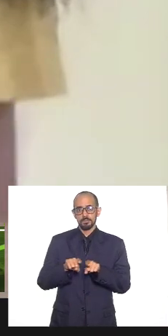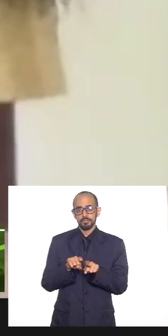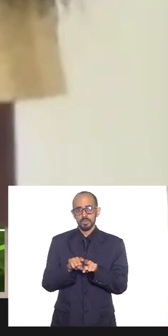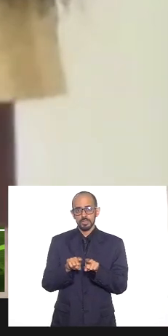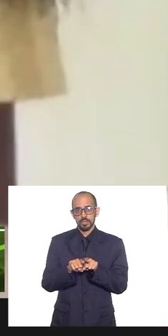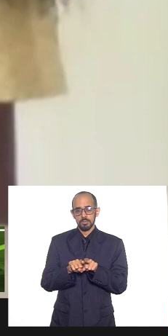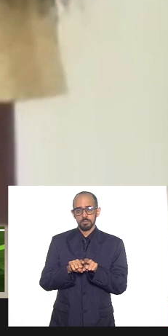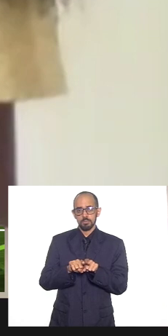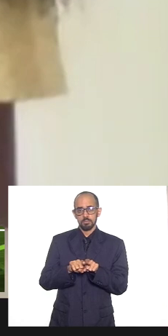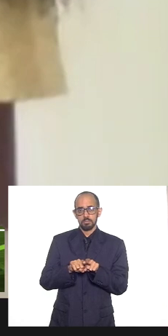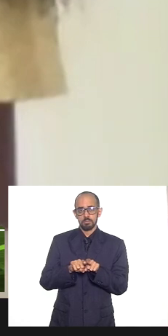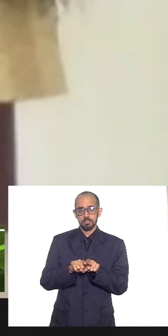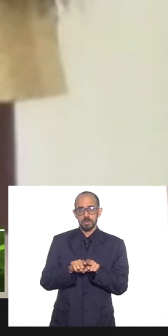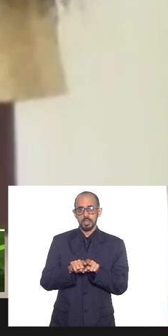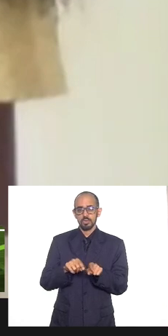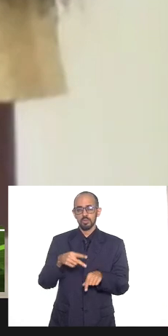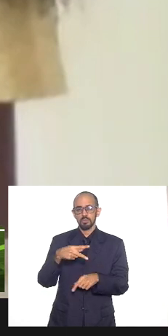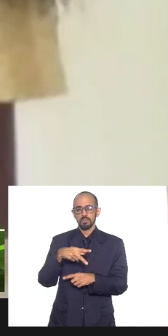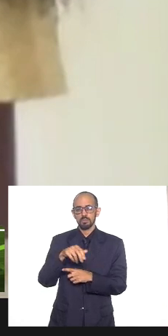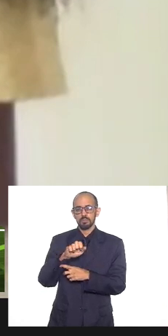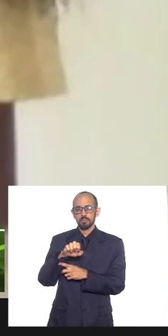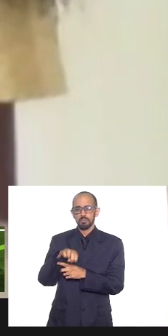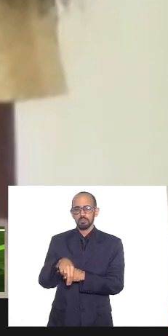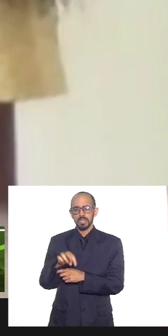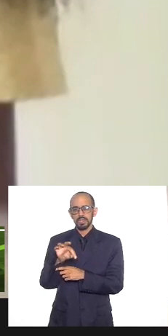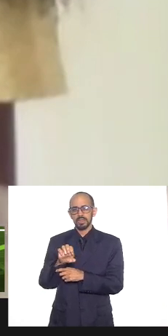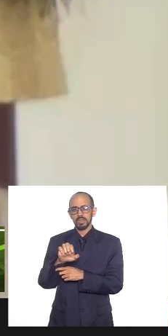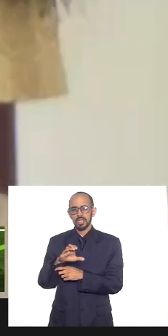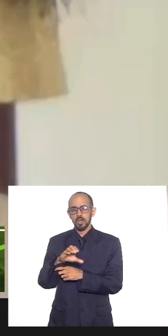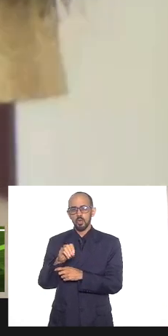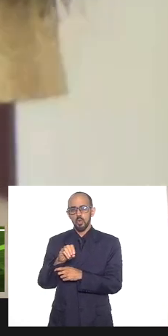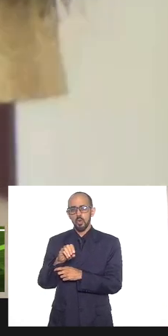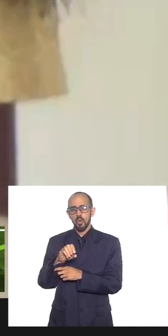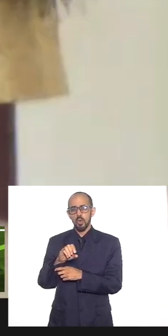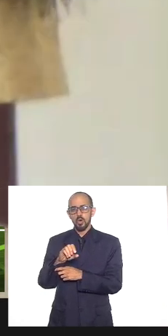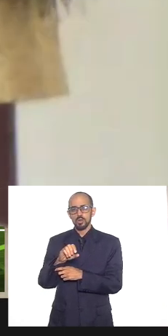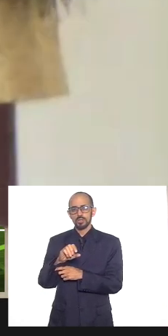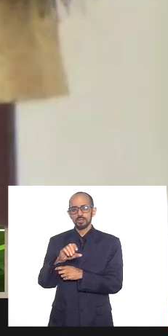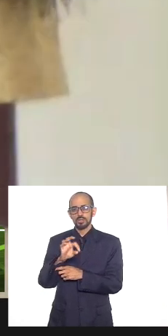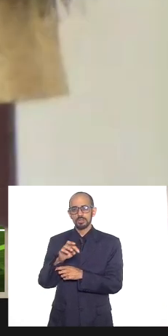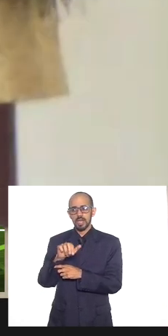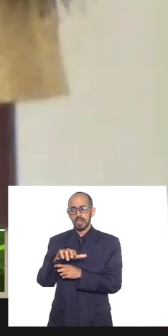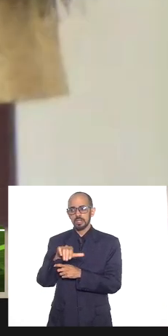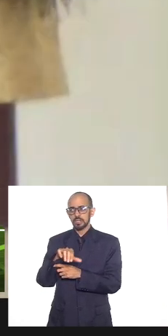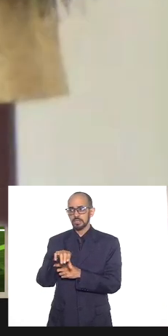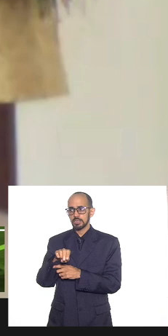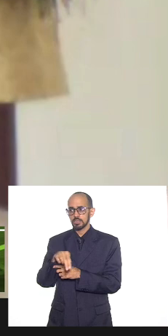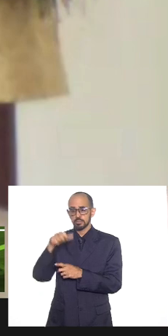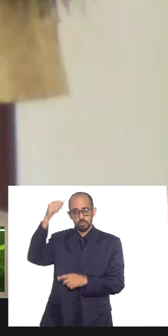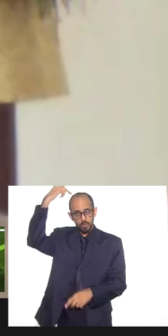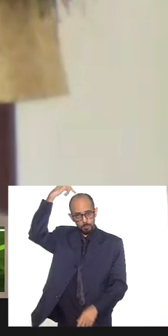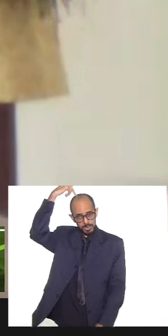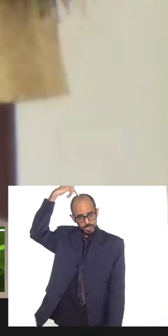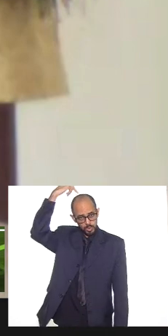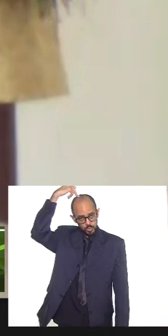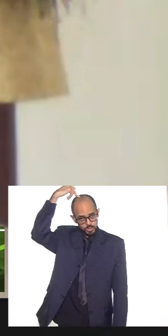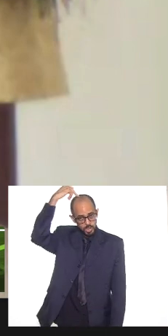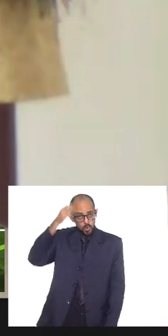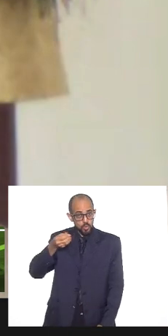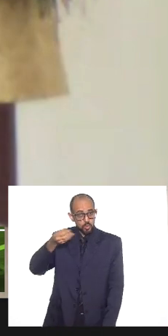do pentecostalismo e depois desse neopentecostalismo, desse